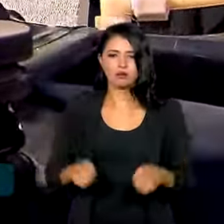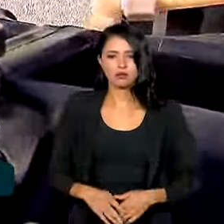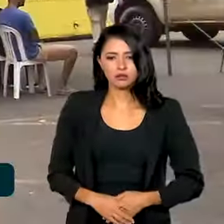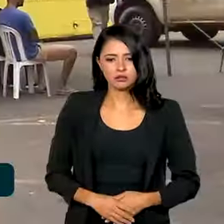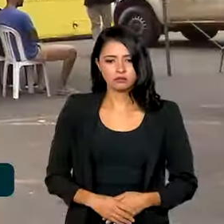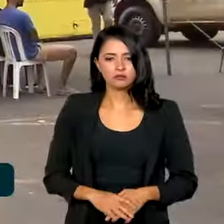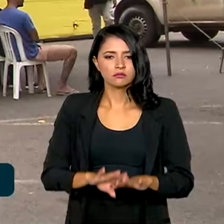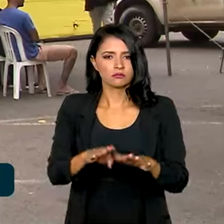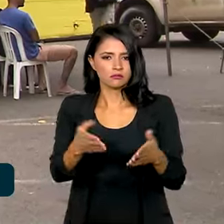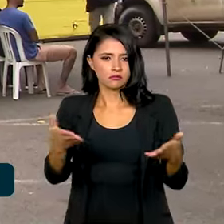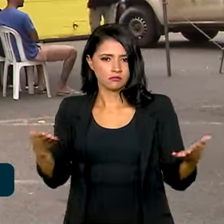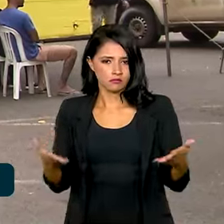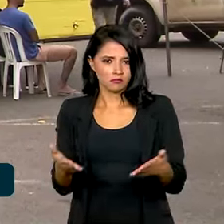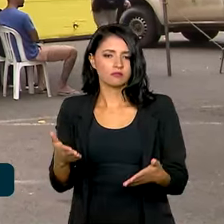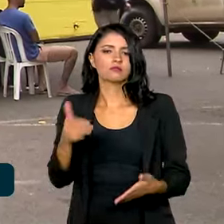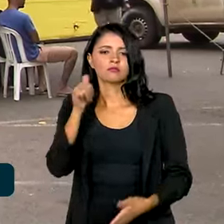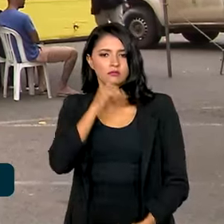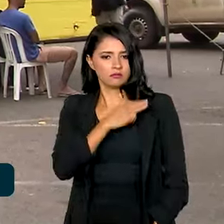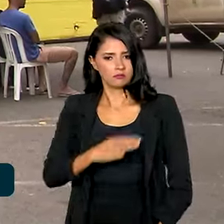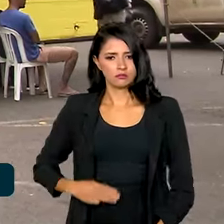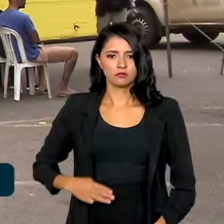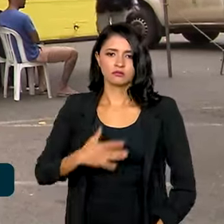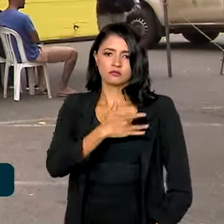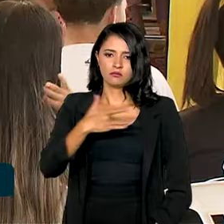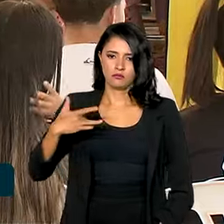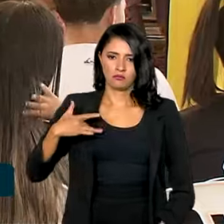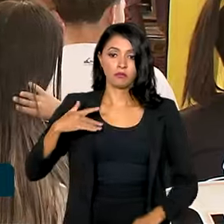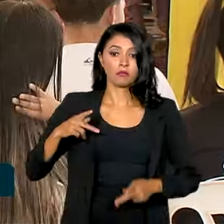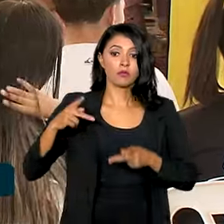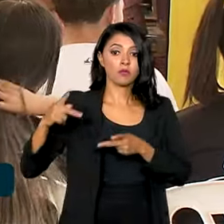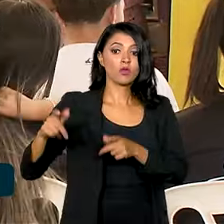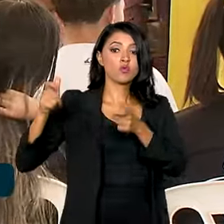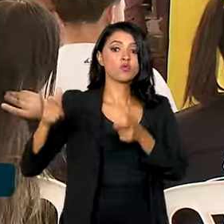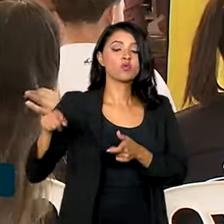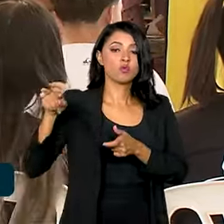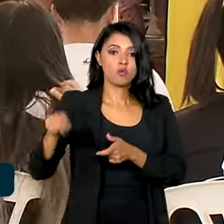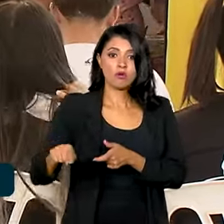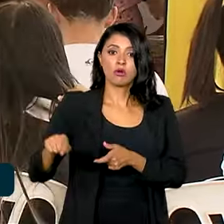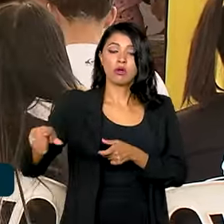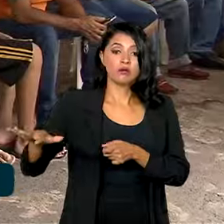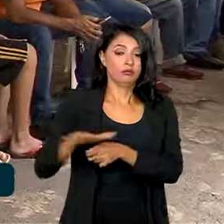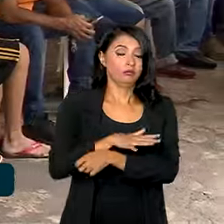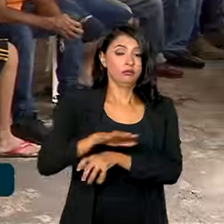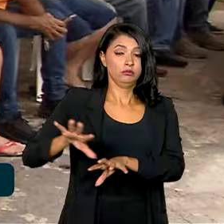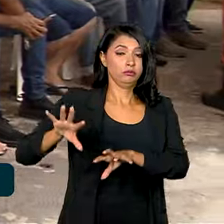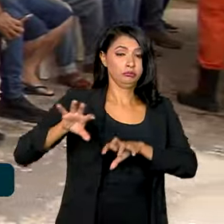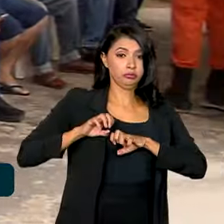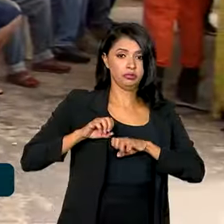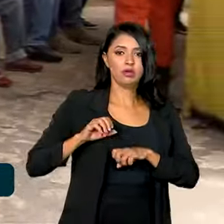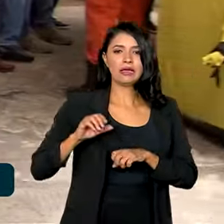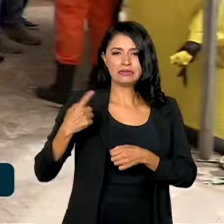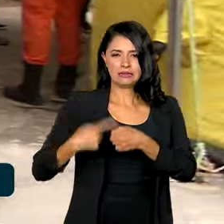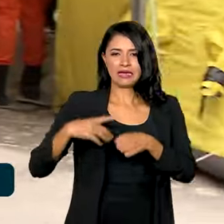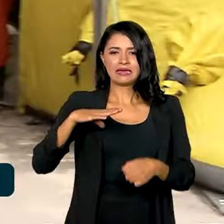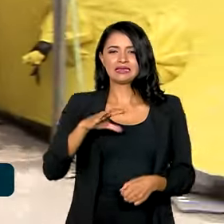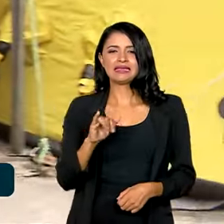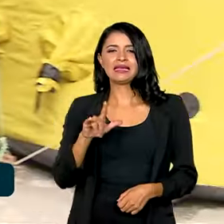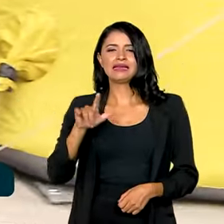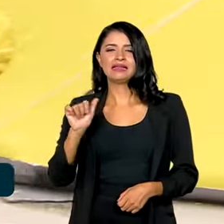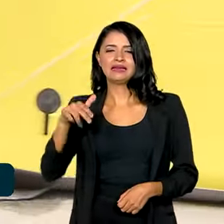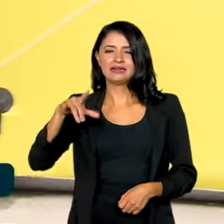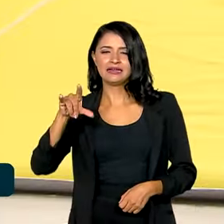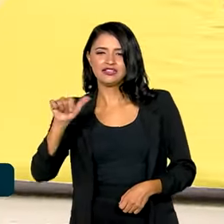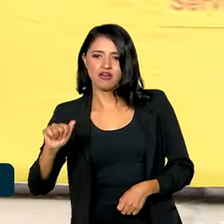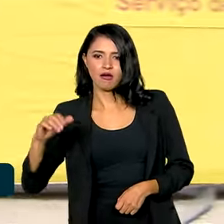Hoje, a ministra da Saúde visitou uma das regiões atingidas pelo surto da dengue. Em Ceilândia, Nízia Trindade